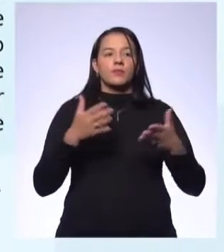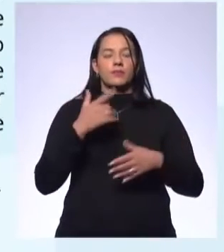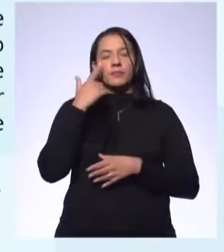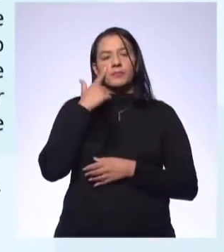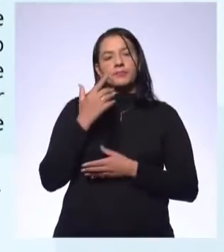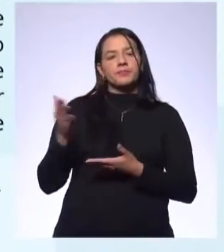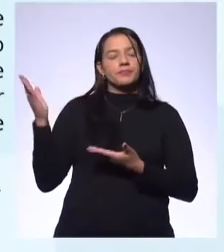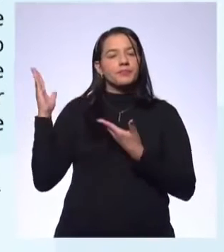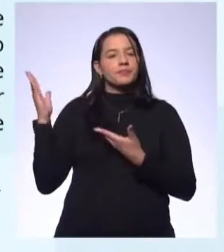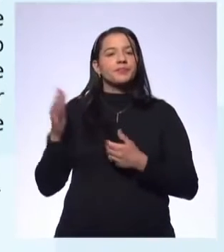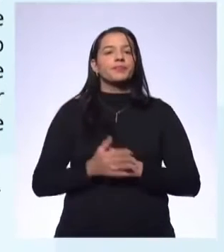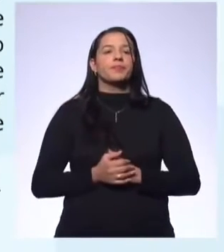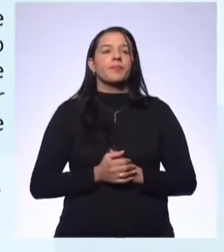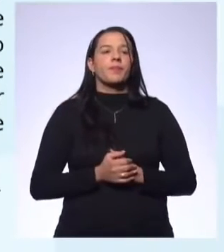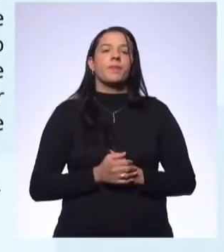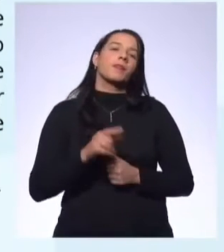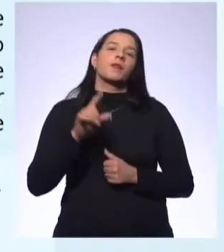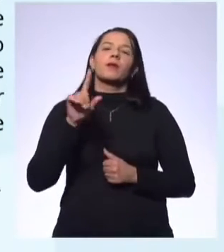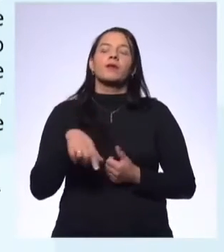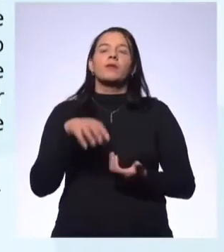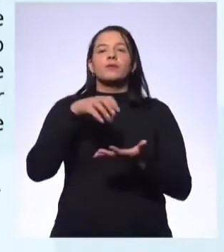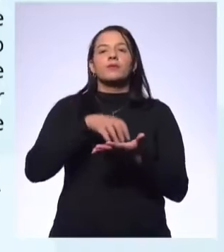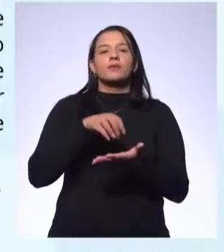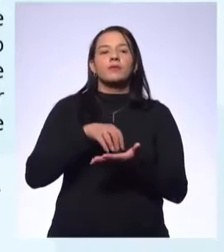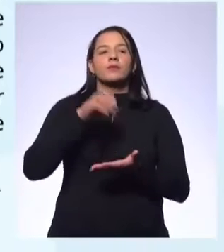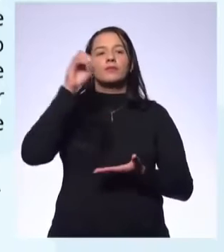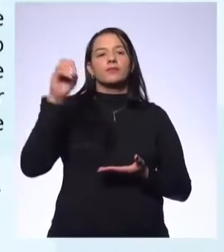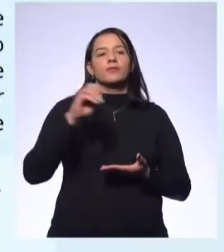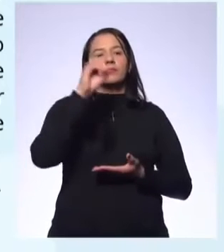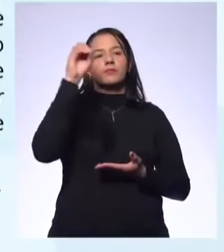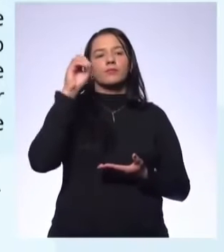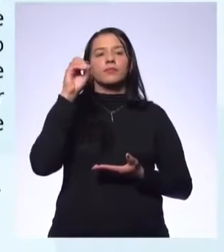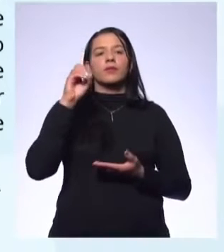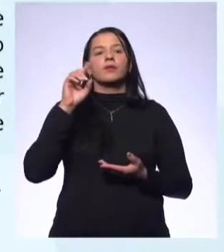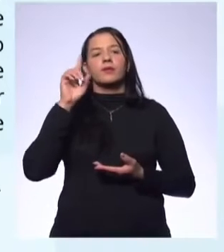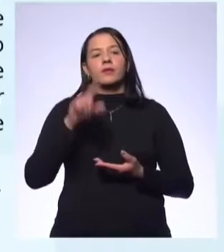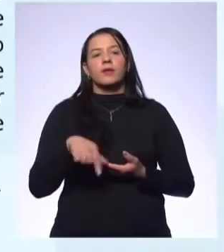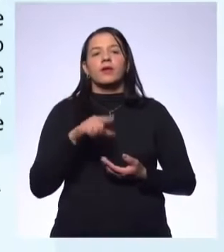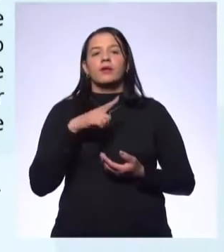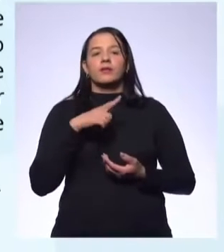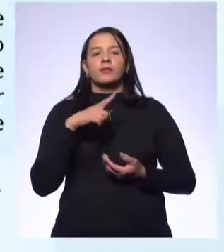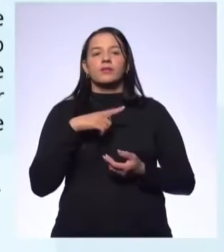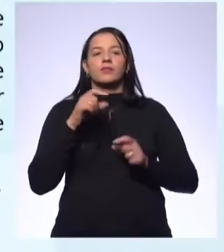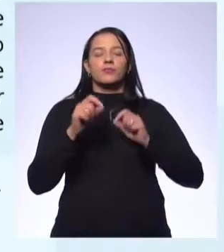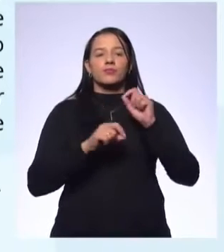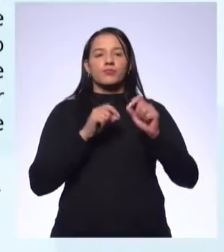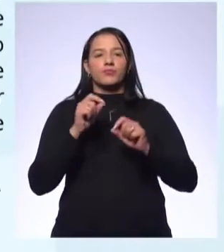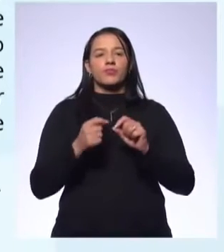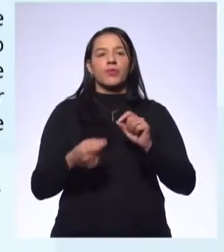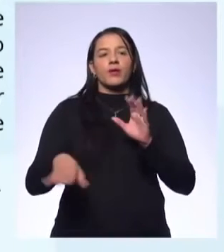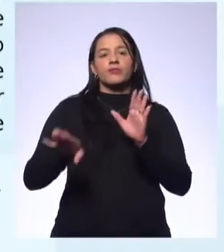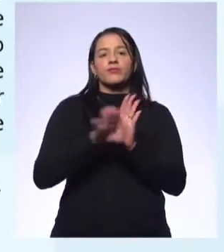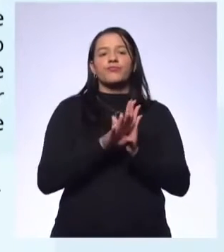Vamos lá. O Centro de Mídias da Educação do Estado de São Paulo, CMSP, chega até a casa de alunos e